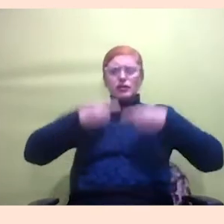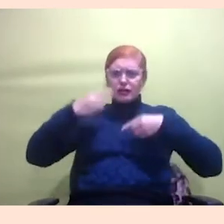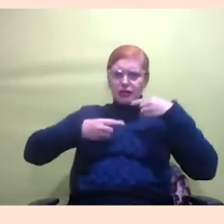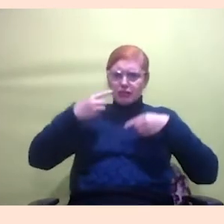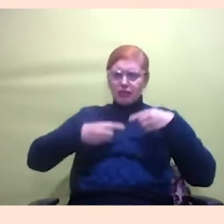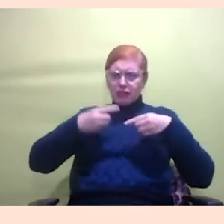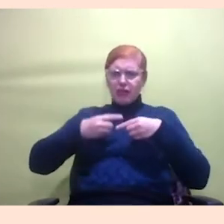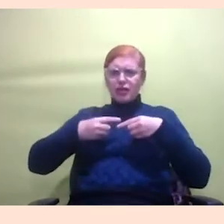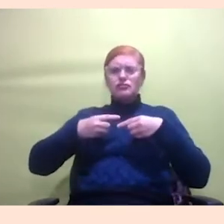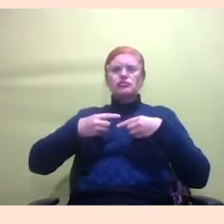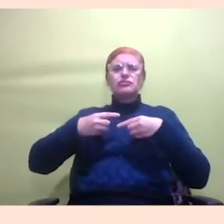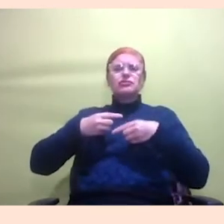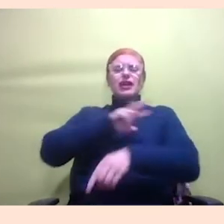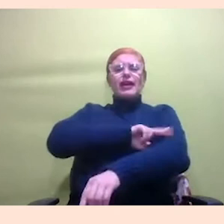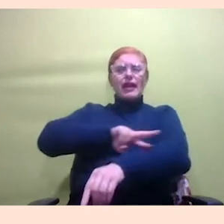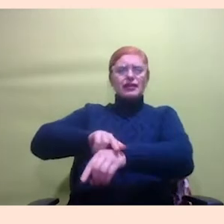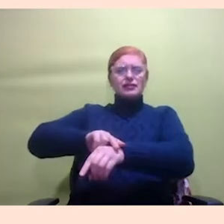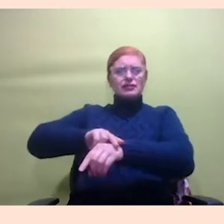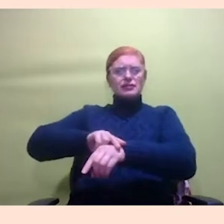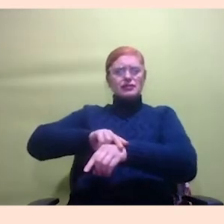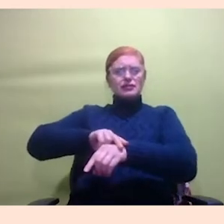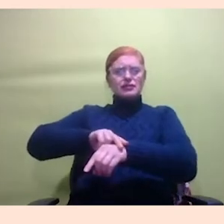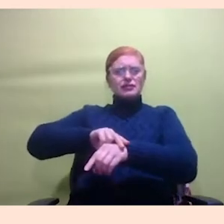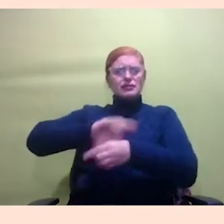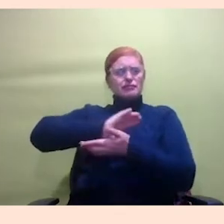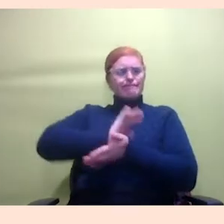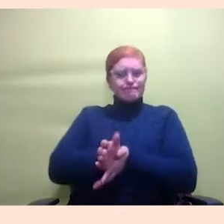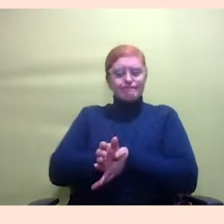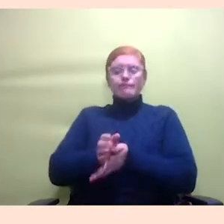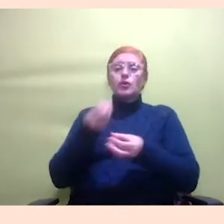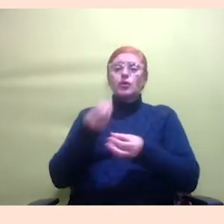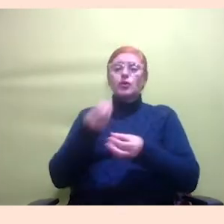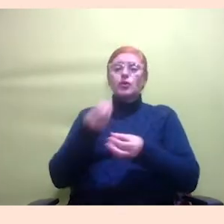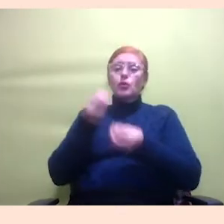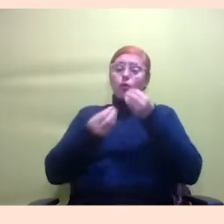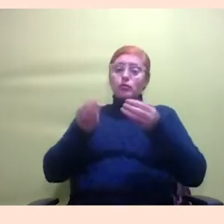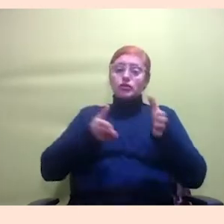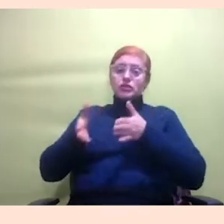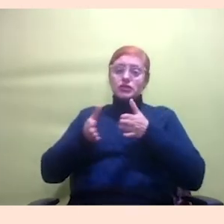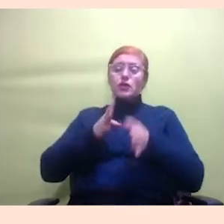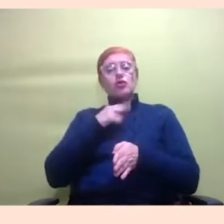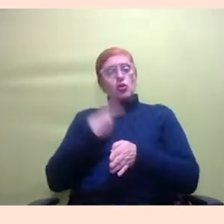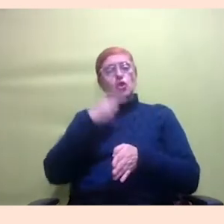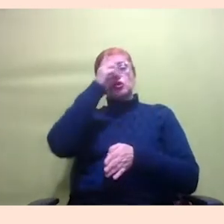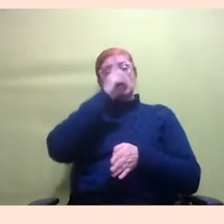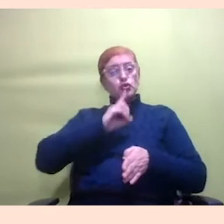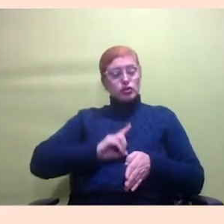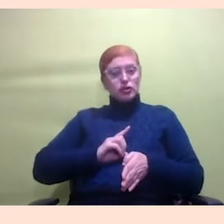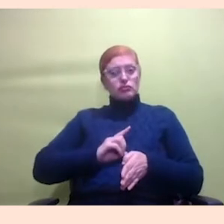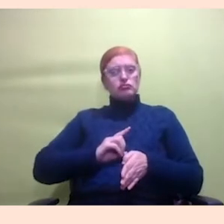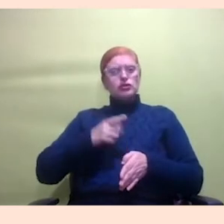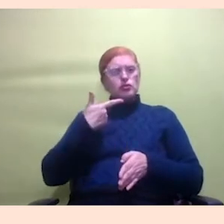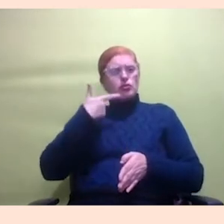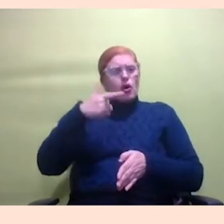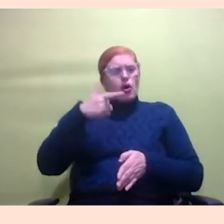muito fazer esse tipo de debate como é que a gente acessa o nosso conhecimento e os nossos direitos a partir de uma outra lógica a gente precisa se reinventar porque o